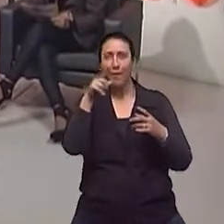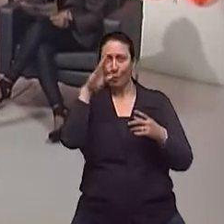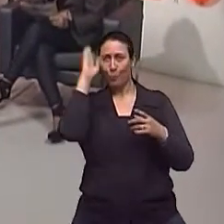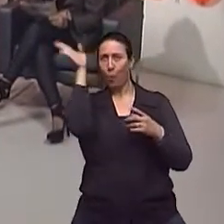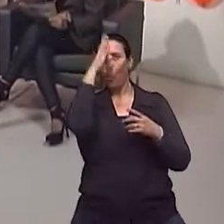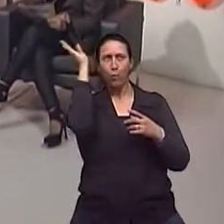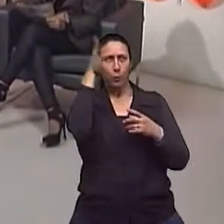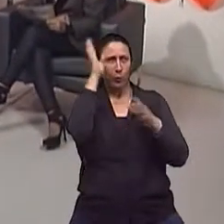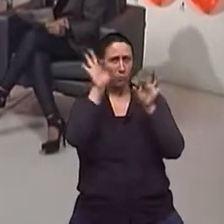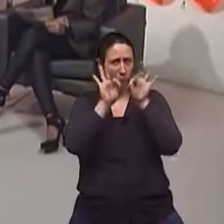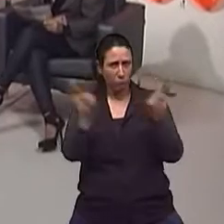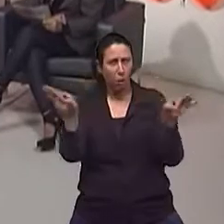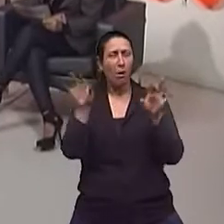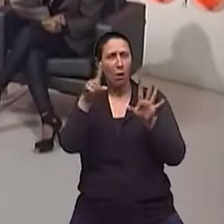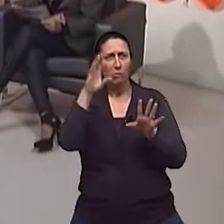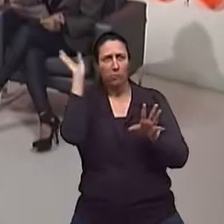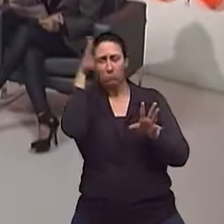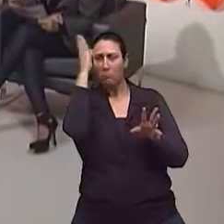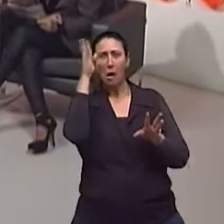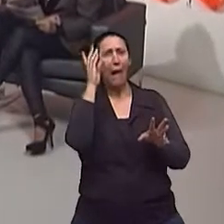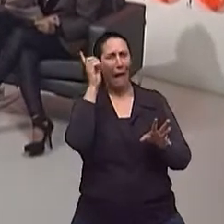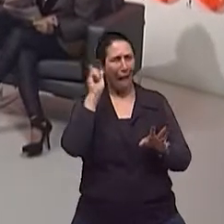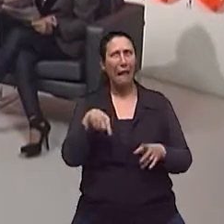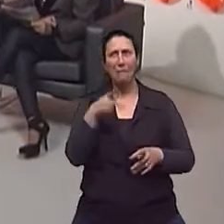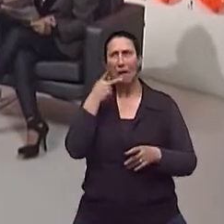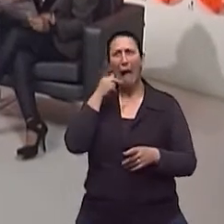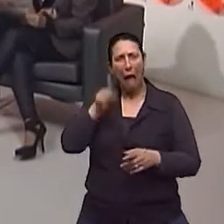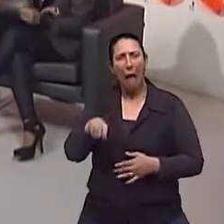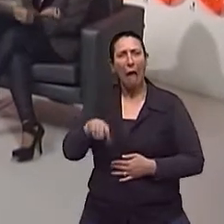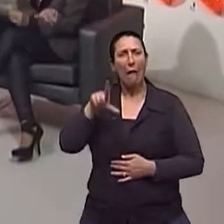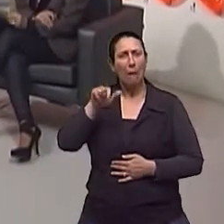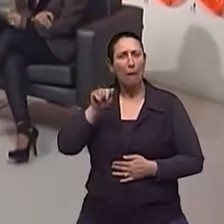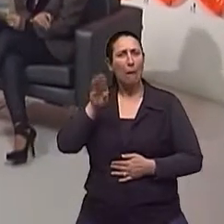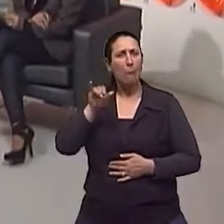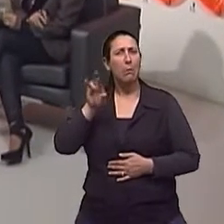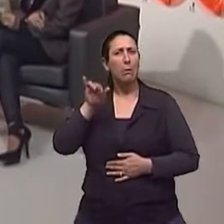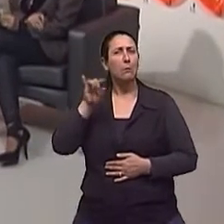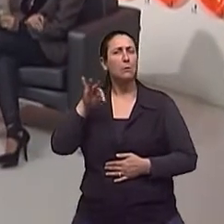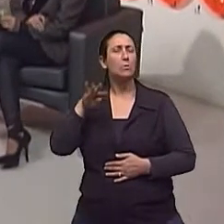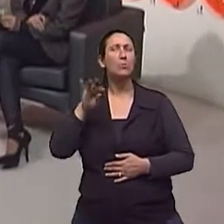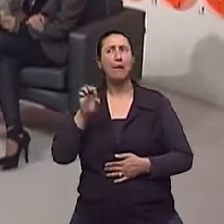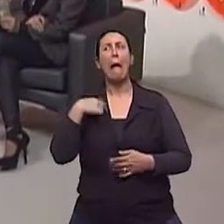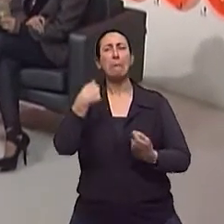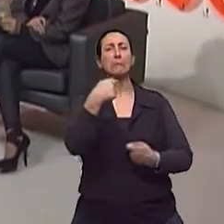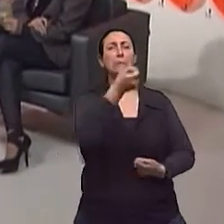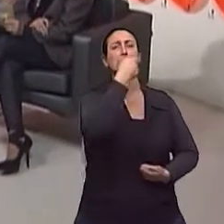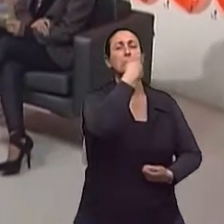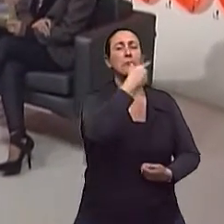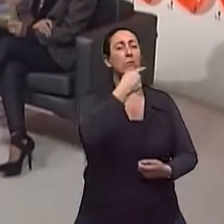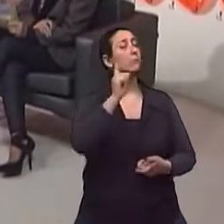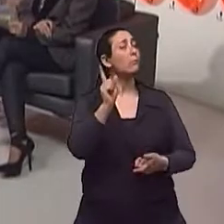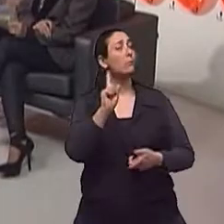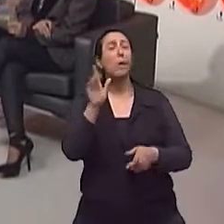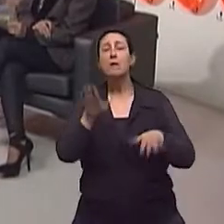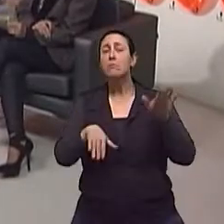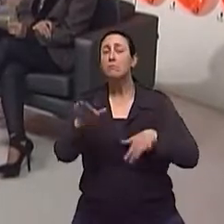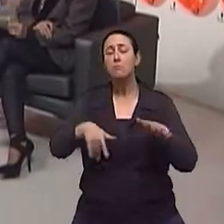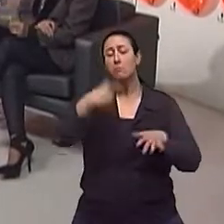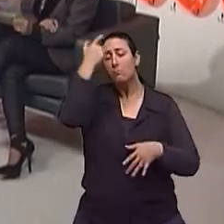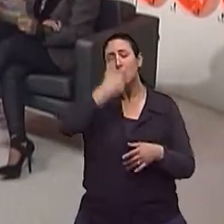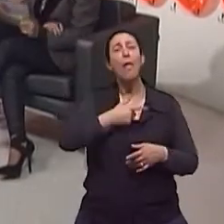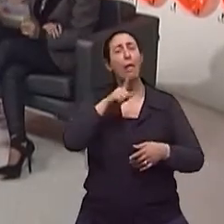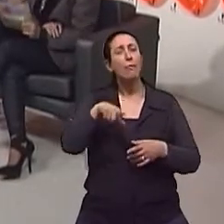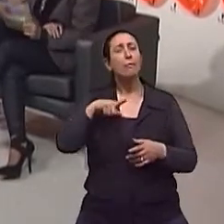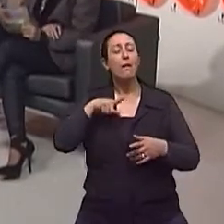não vertiginosas nunca são labirintite. Então, muitas vezes o idoso tem desequilíbrio para caminhar, ele sente